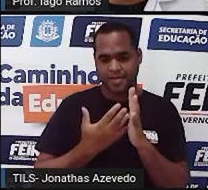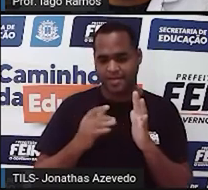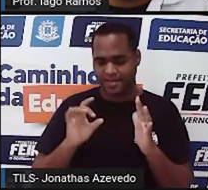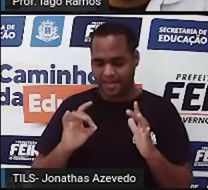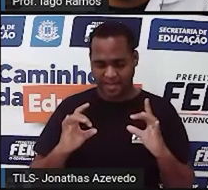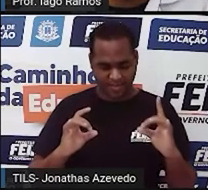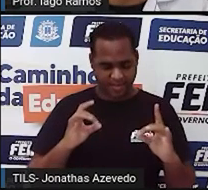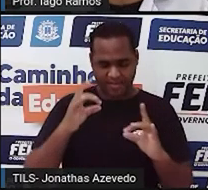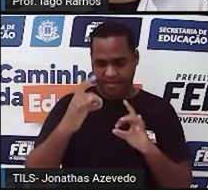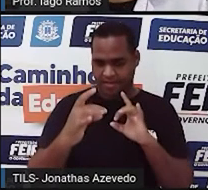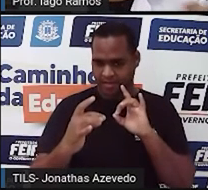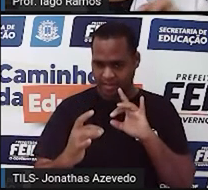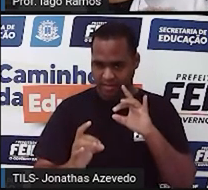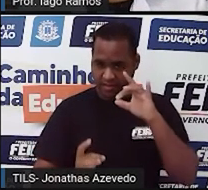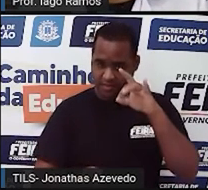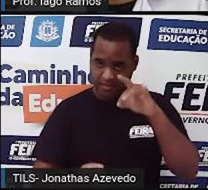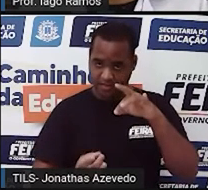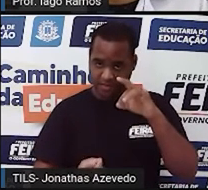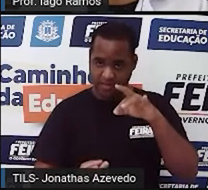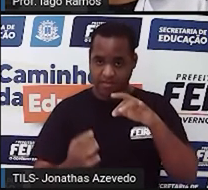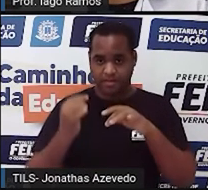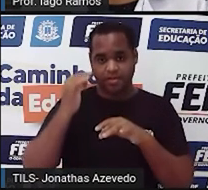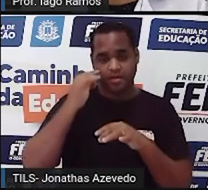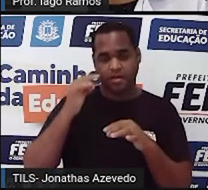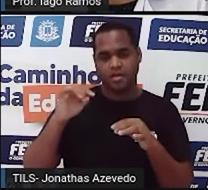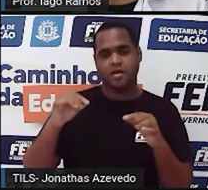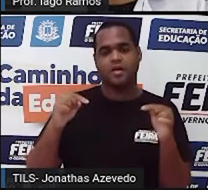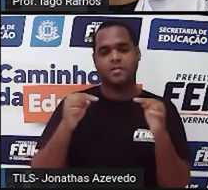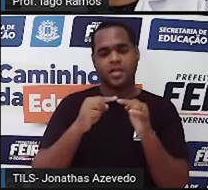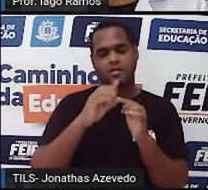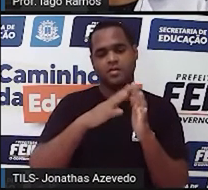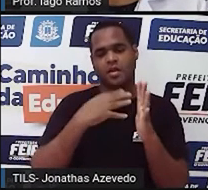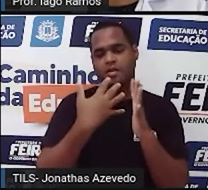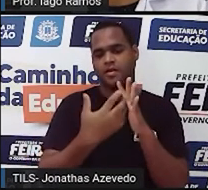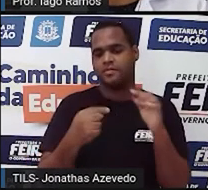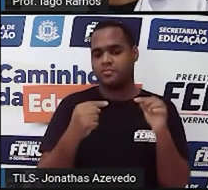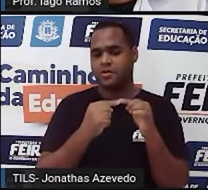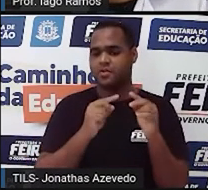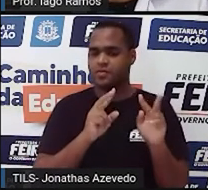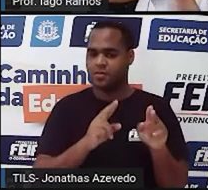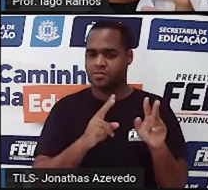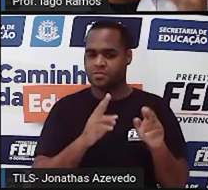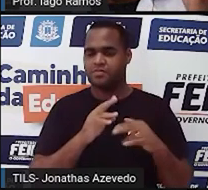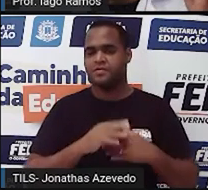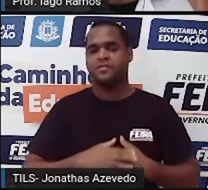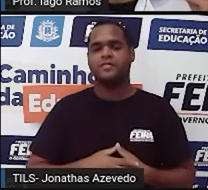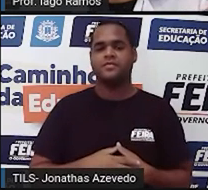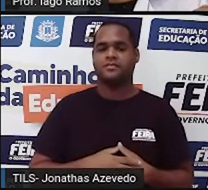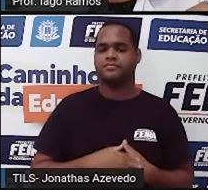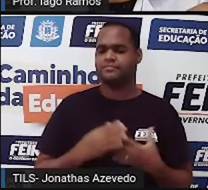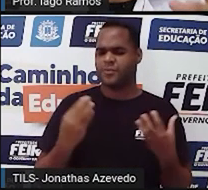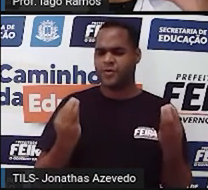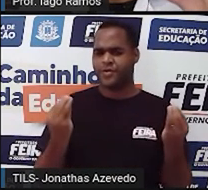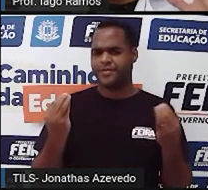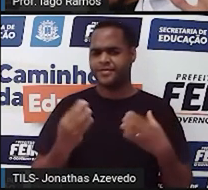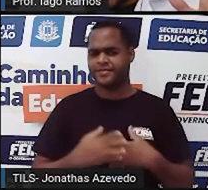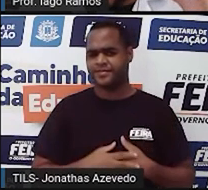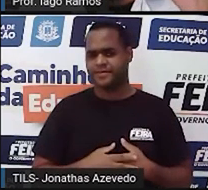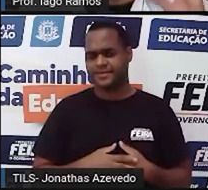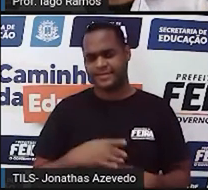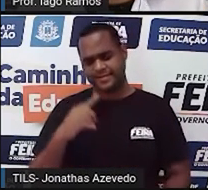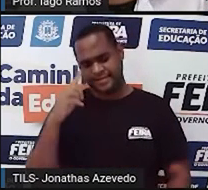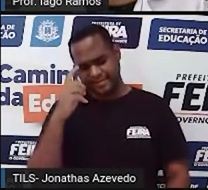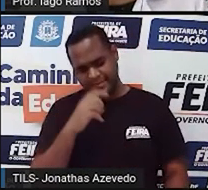de cada linha ou das duas diagonais da tabela sejam iguais. Professor, como assim? Fiquei